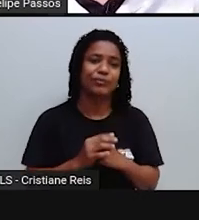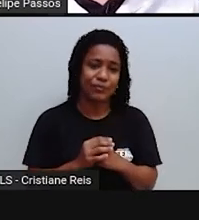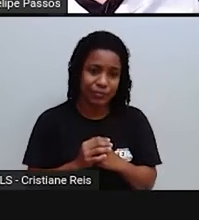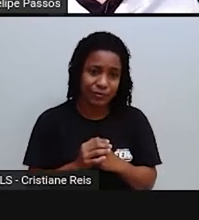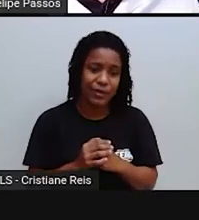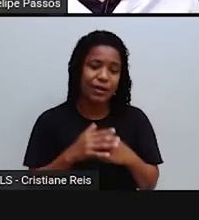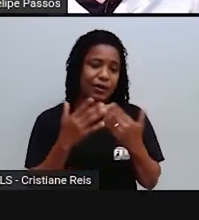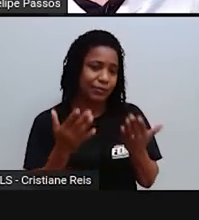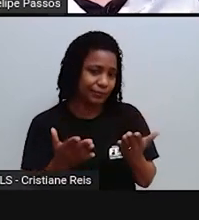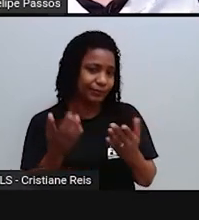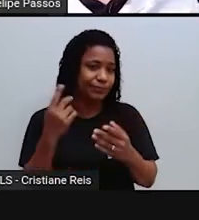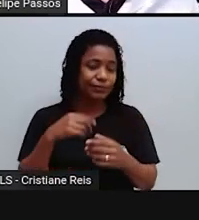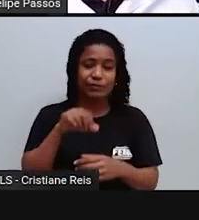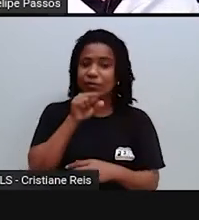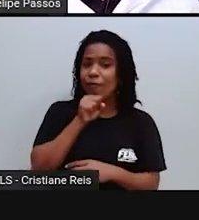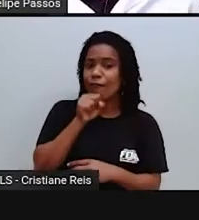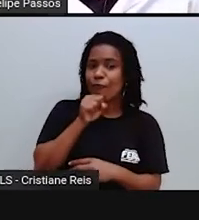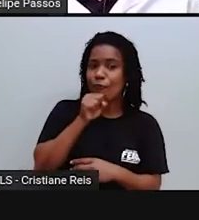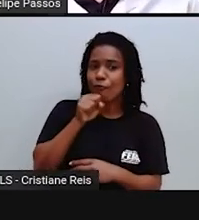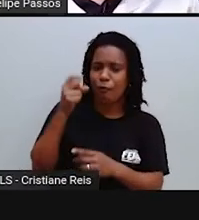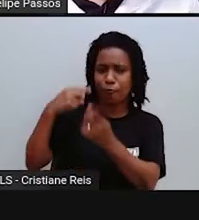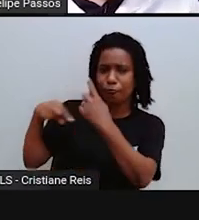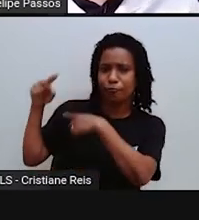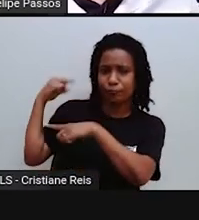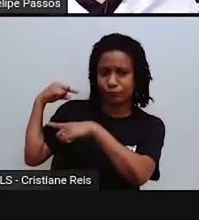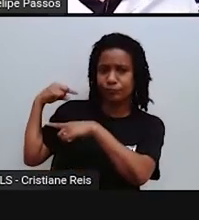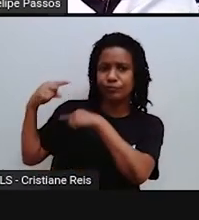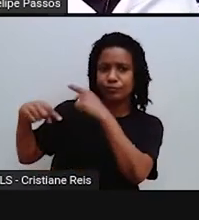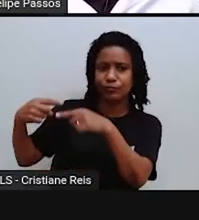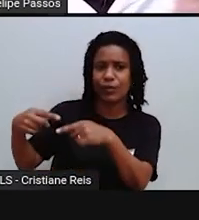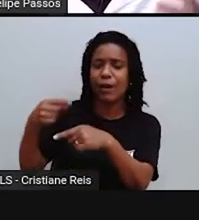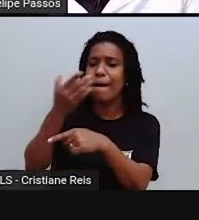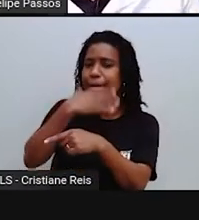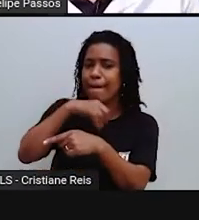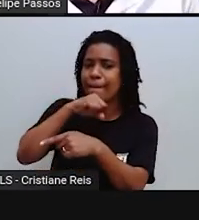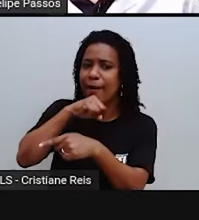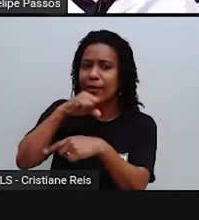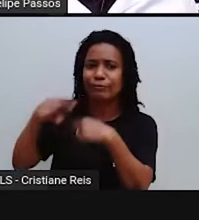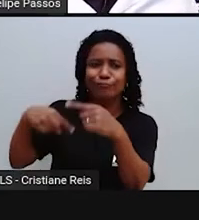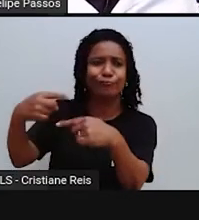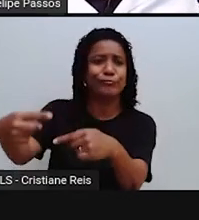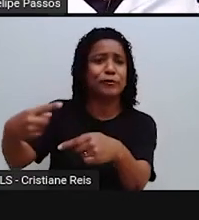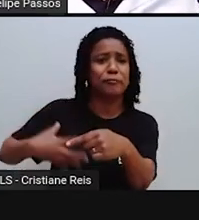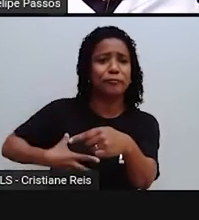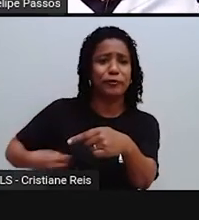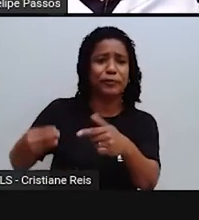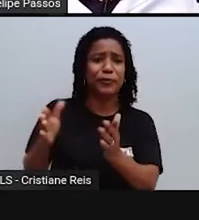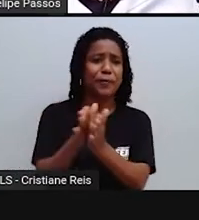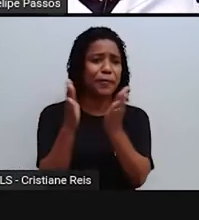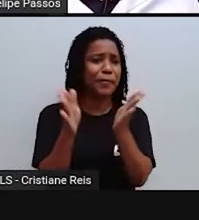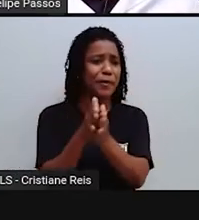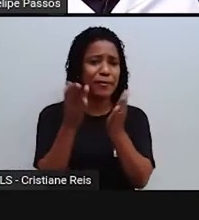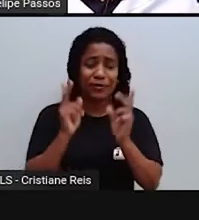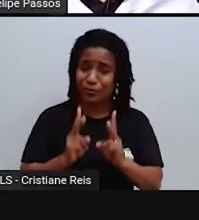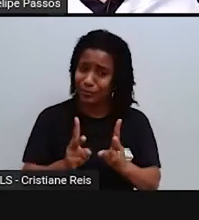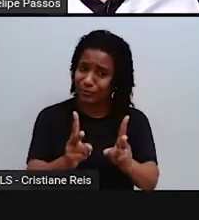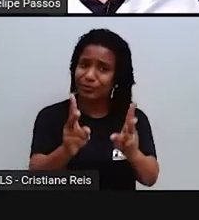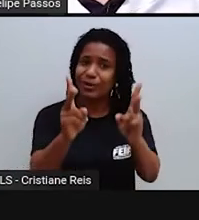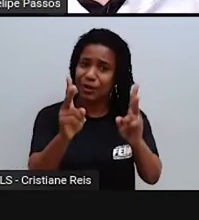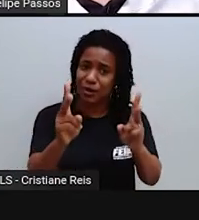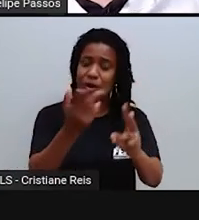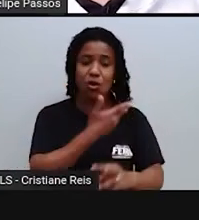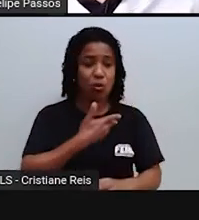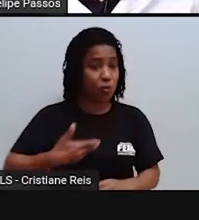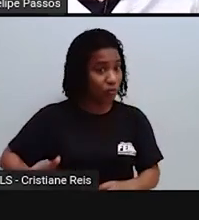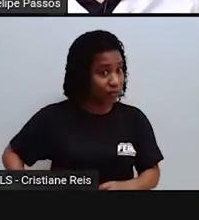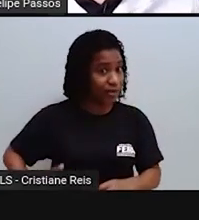avô, ele estava na faixa da pobreza, o pai está na faixa da pobreza, o filho também vai estar na faixa da pobreza. Então, o governo tem